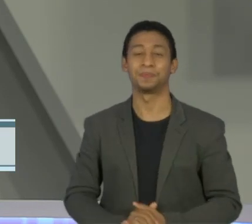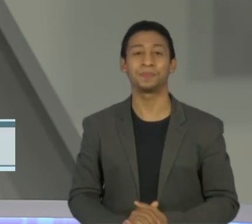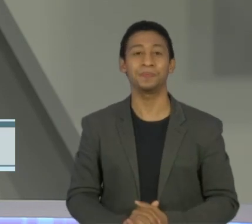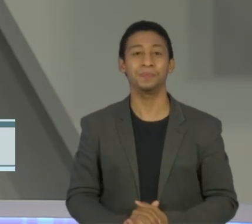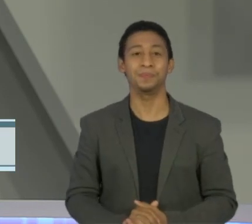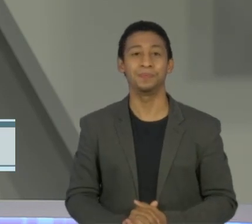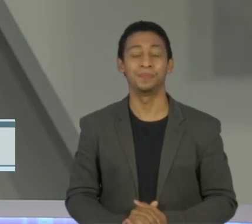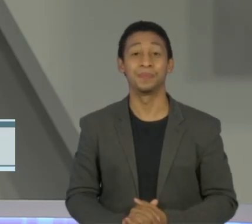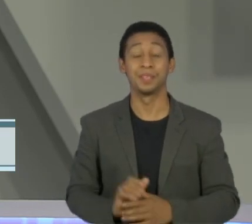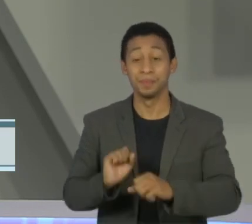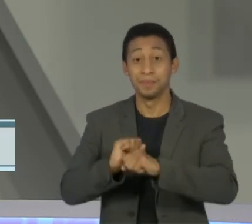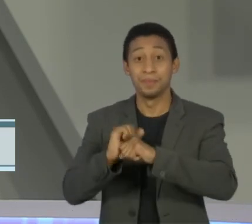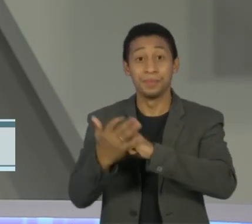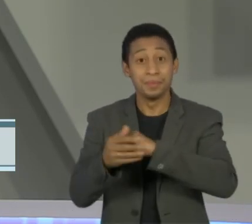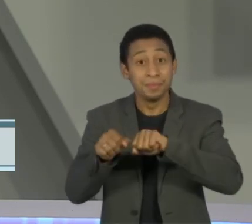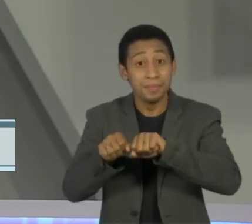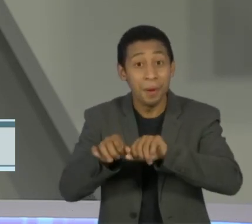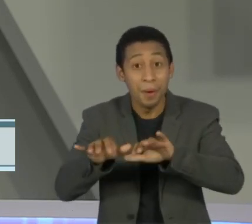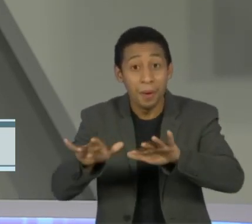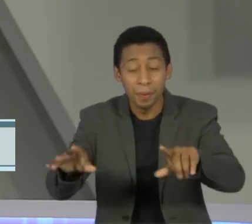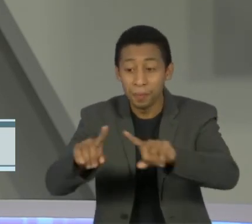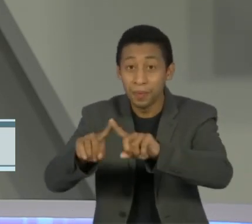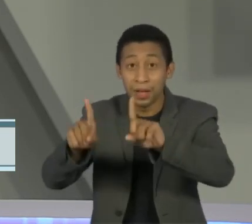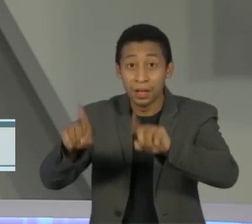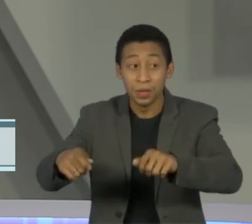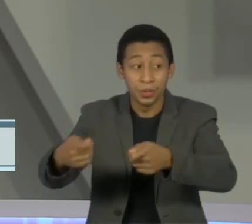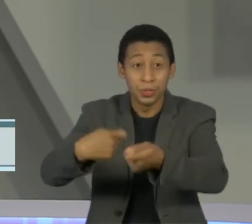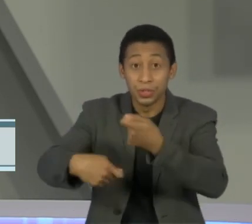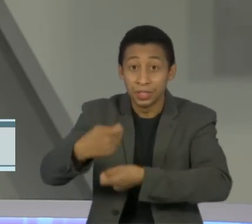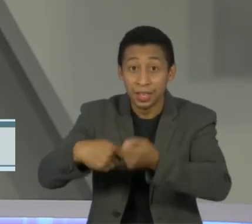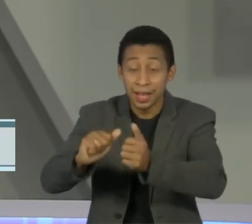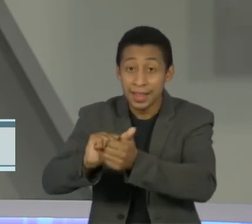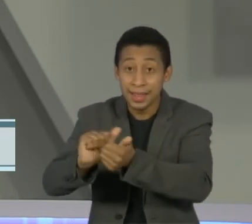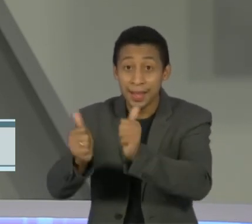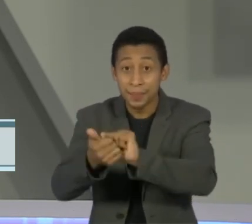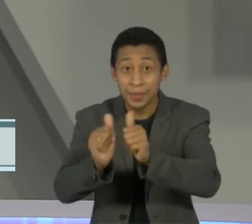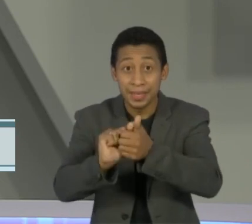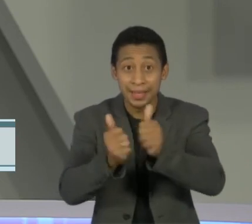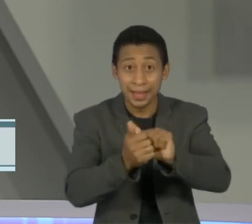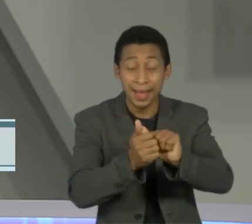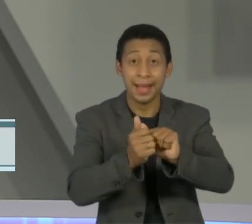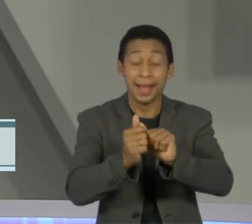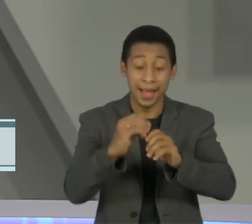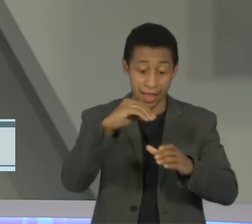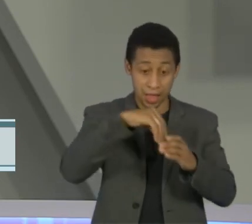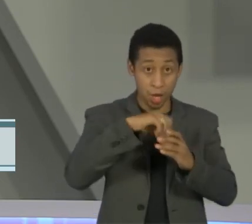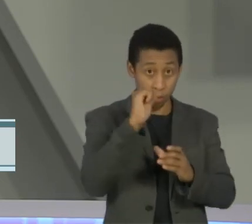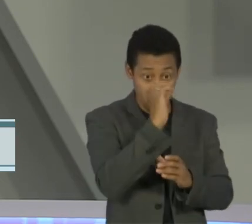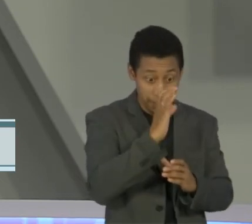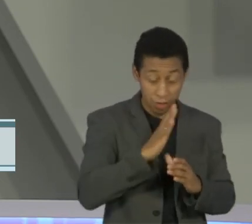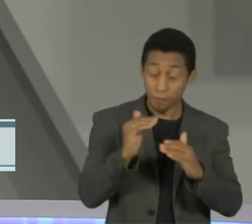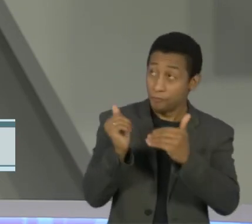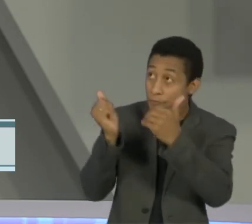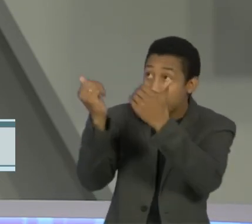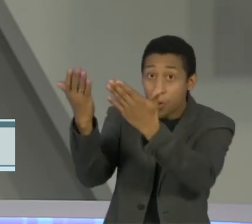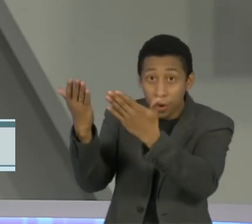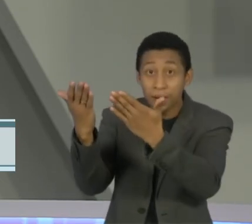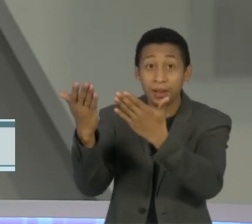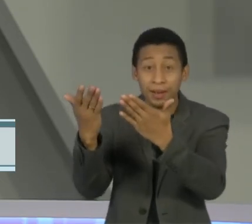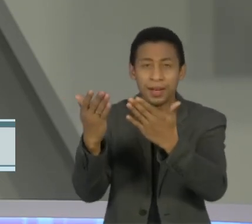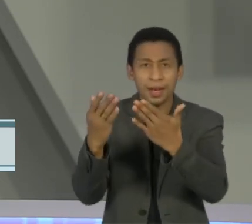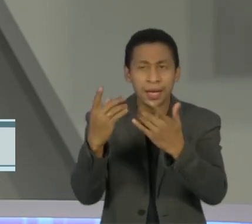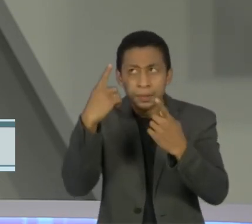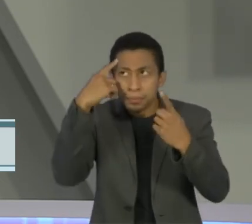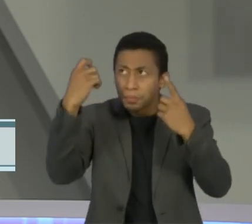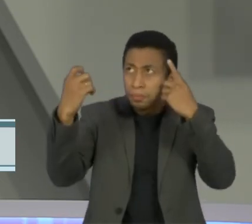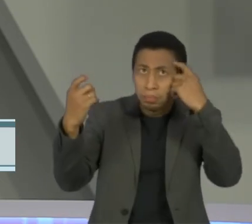Com a pandemia, vários estabelecimentos comerciais tiveram que se adaptar dentro e fora do Brasil. A criatividade supera as dificuldades e